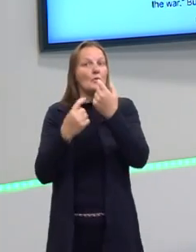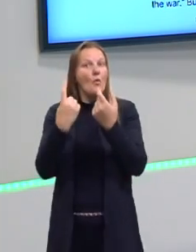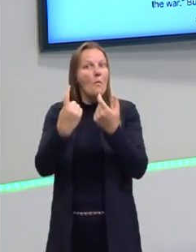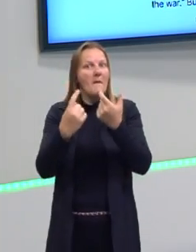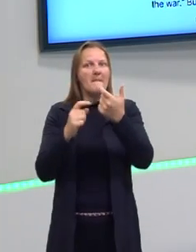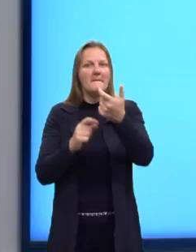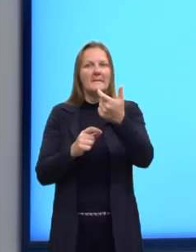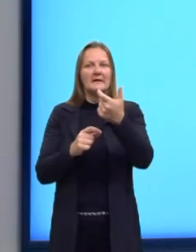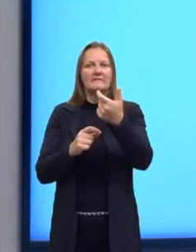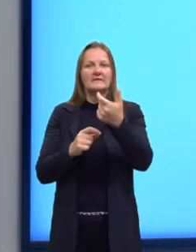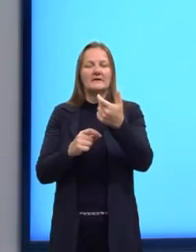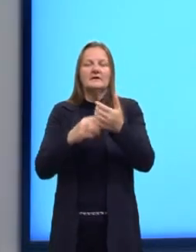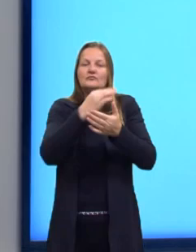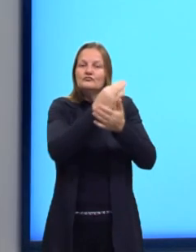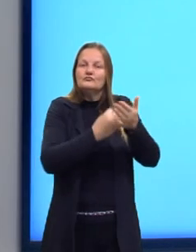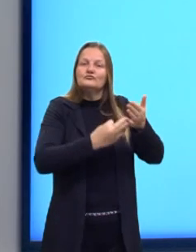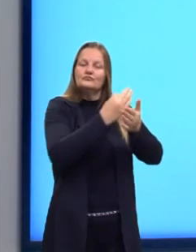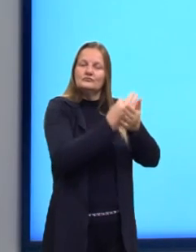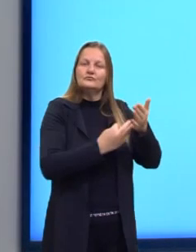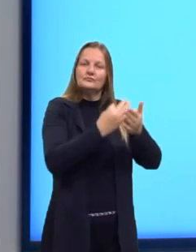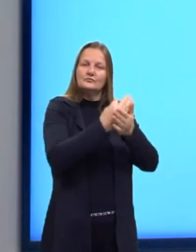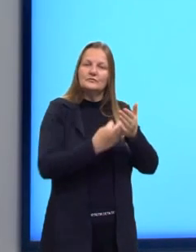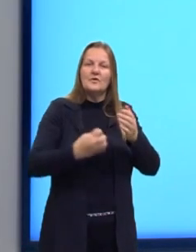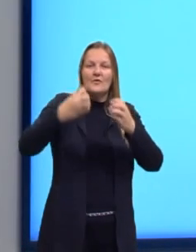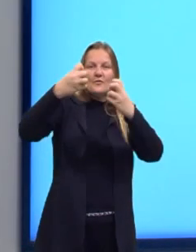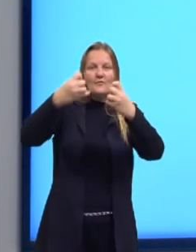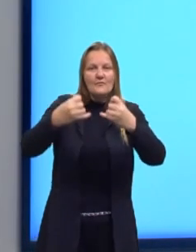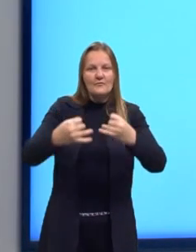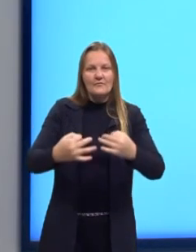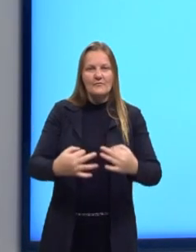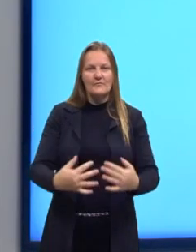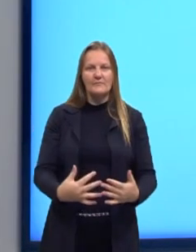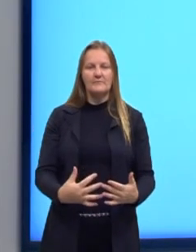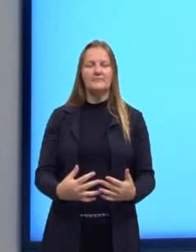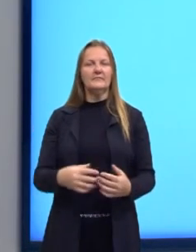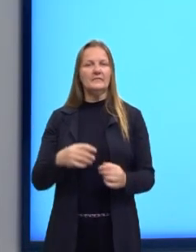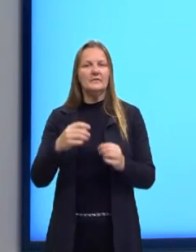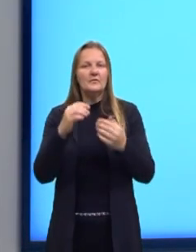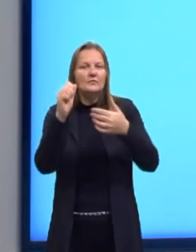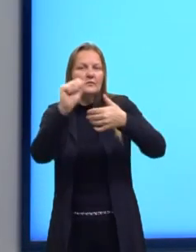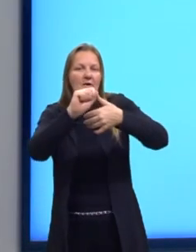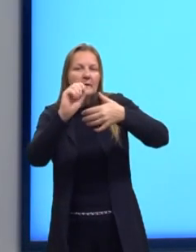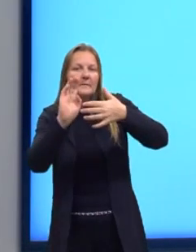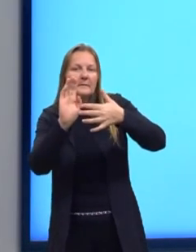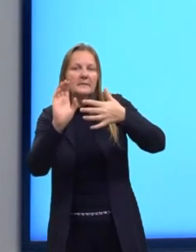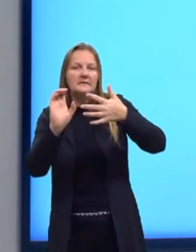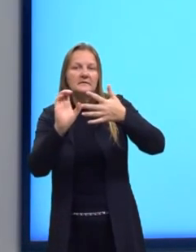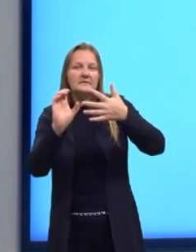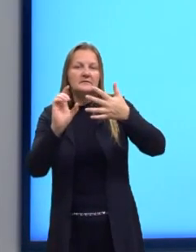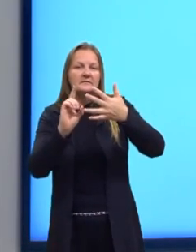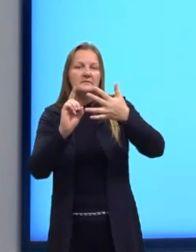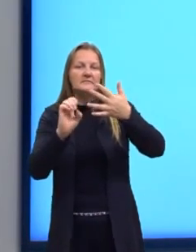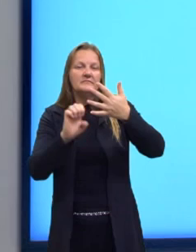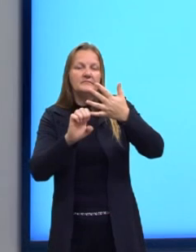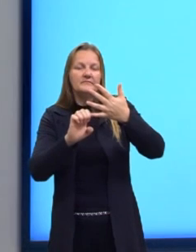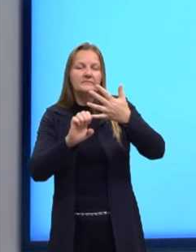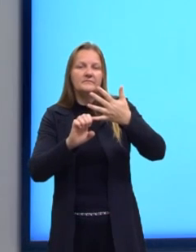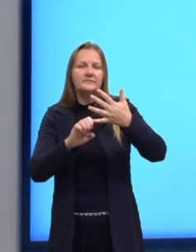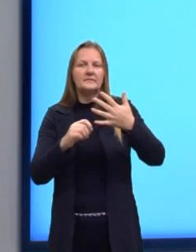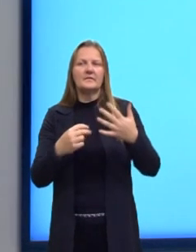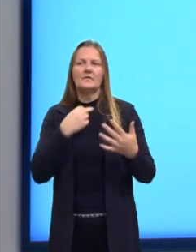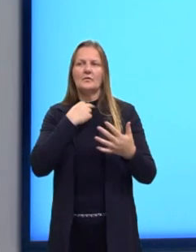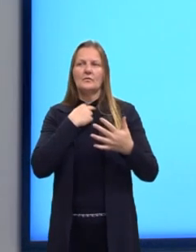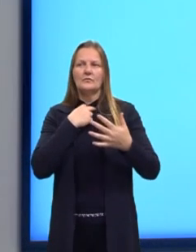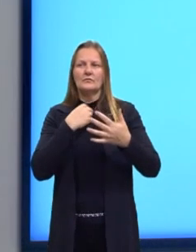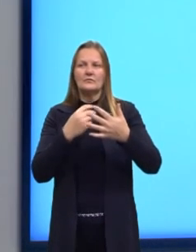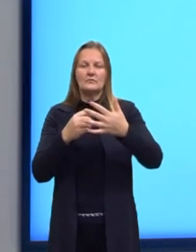vou fazer? Vou lá para as minhas explicações, para as minhas alternativas. Diz assim, ocupa-se do tema